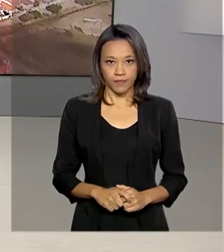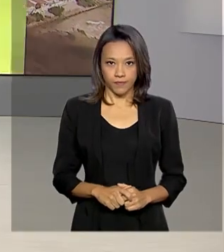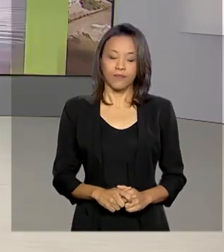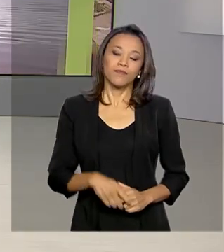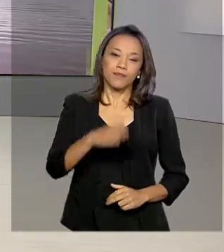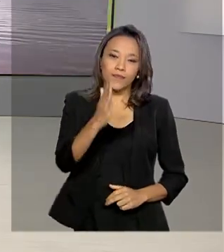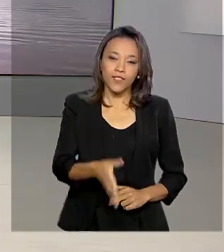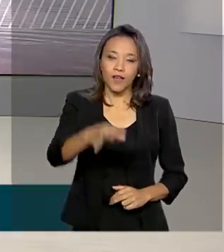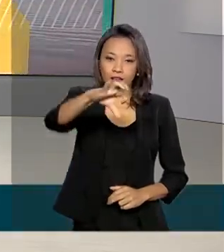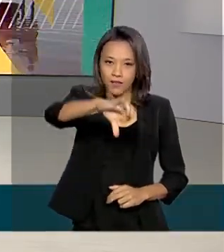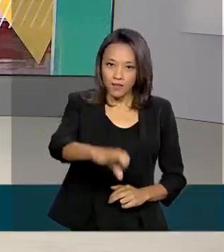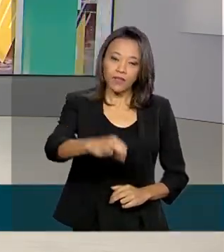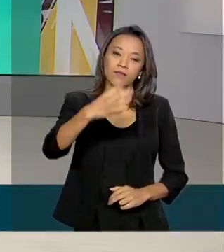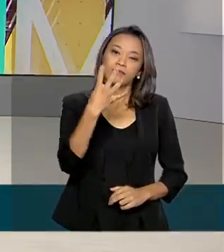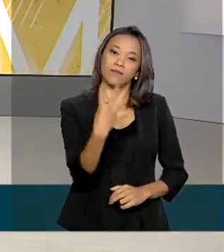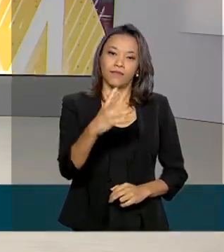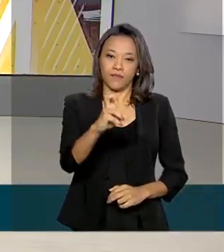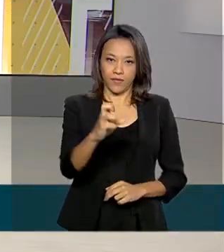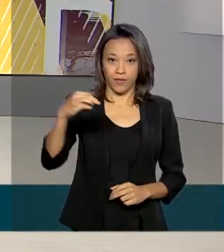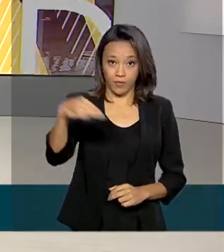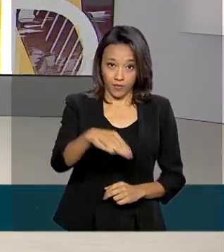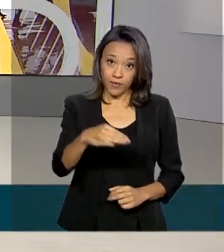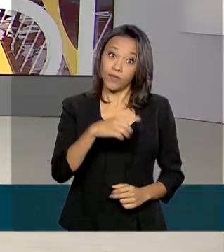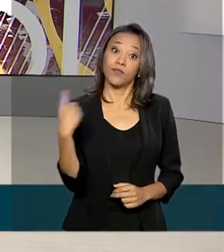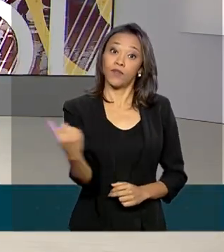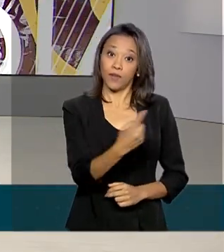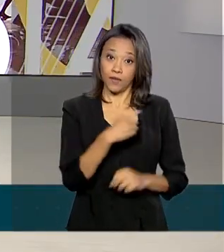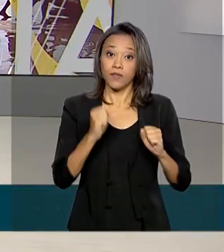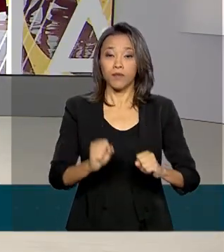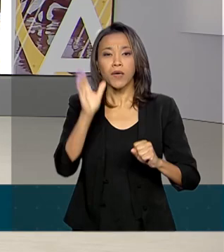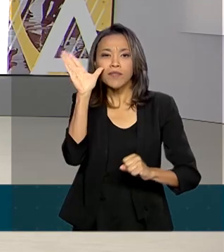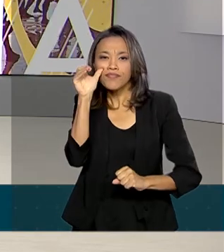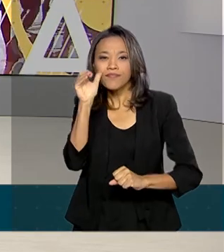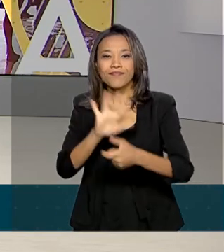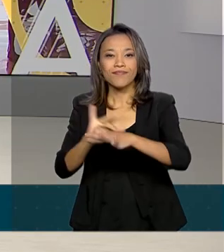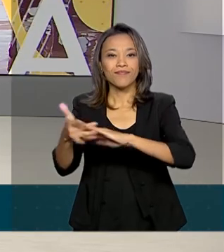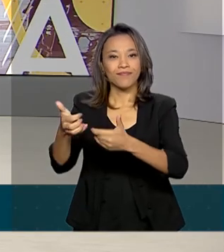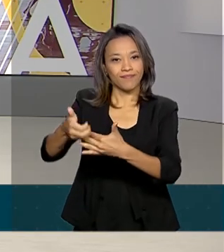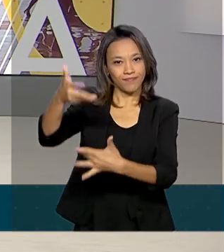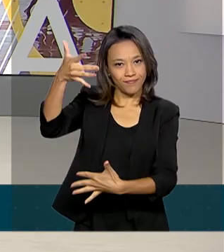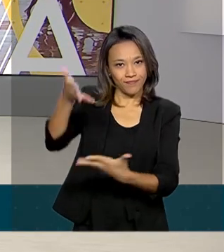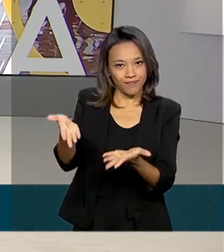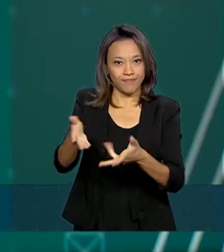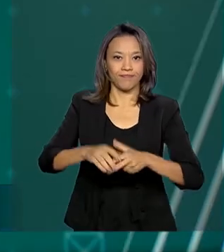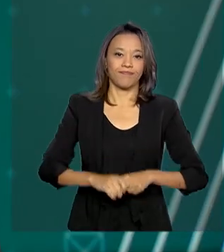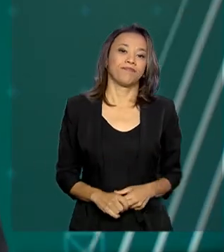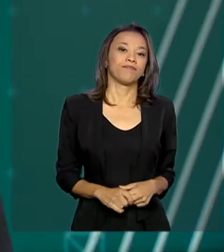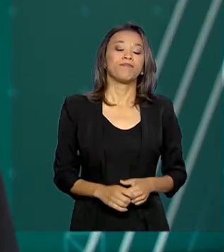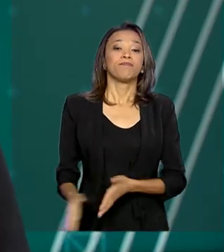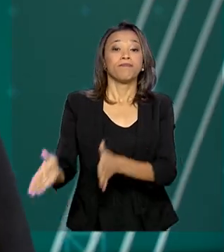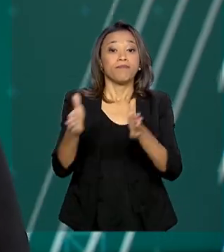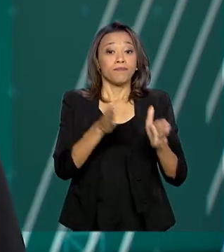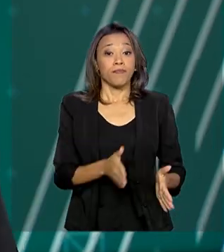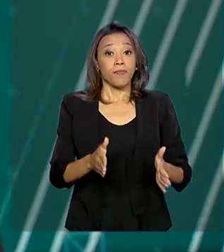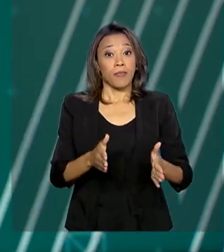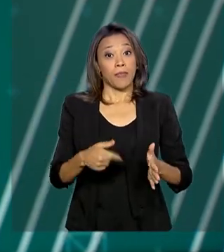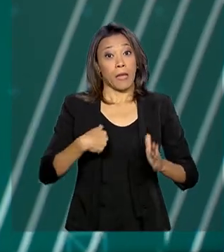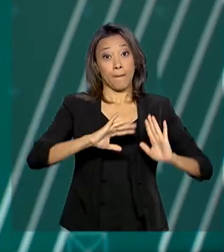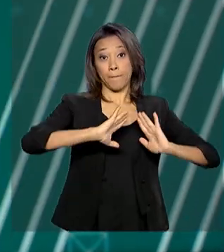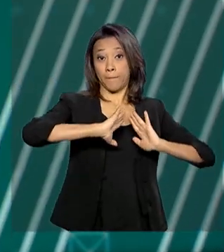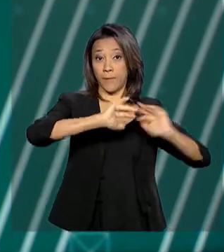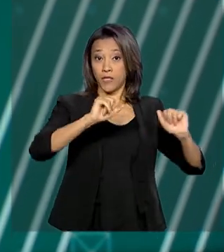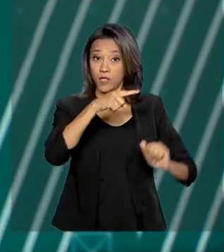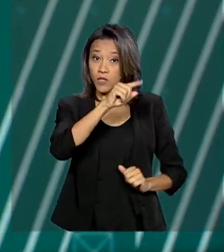São 9 horas e 45 minutos. Nós estamos ao vivo também pelas redes sociais. A pedido do